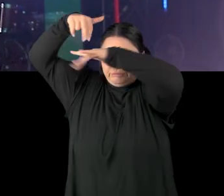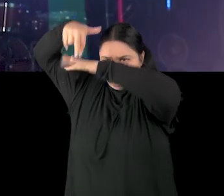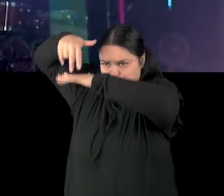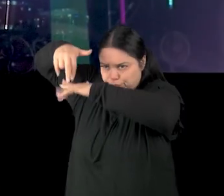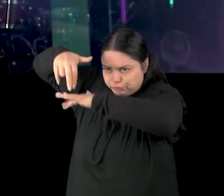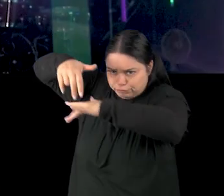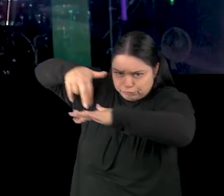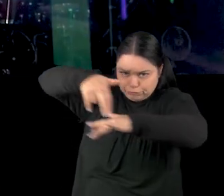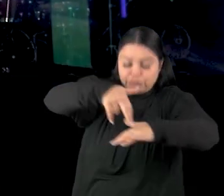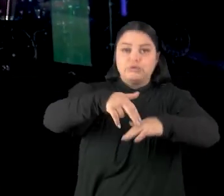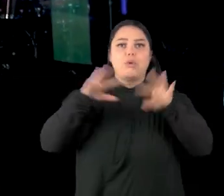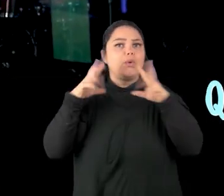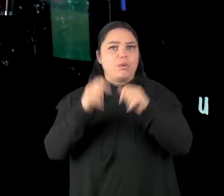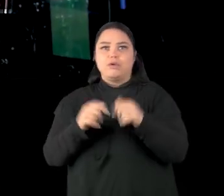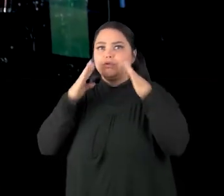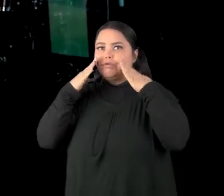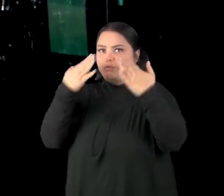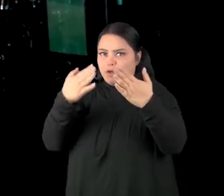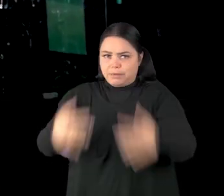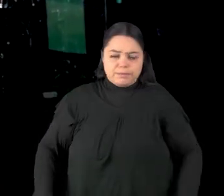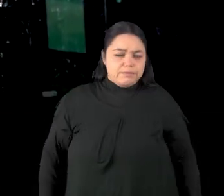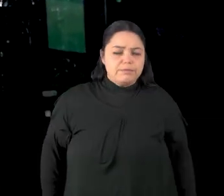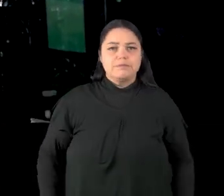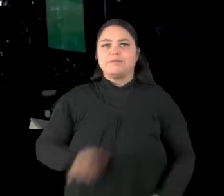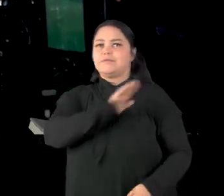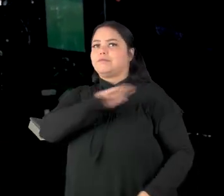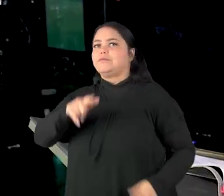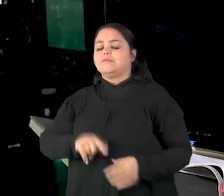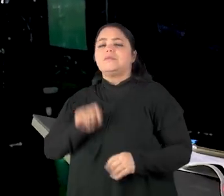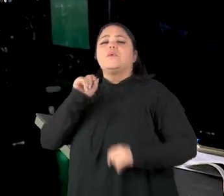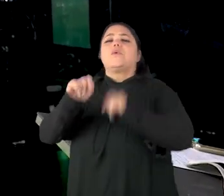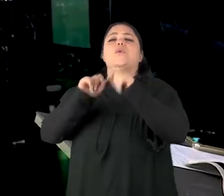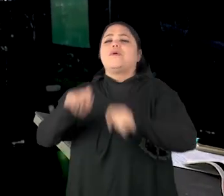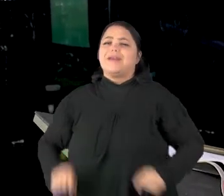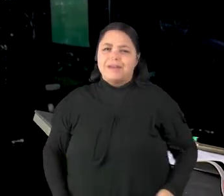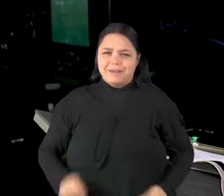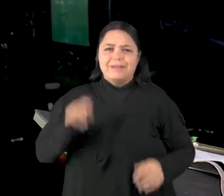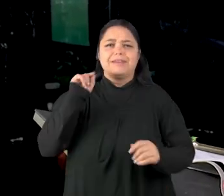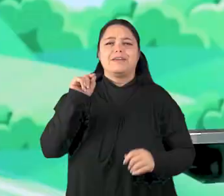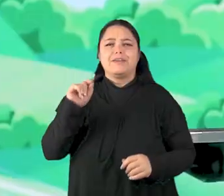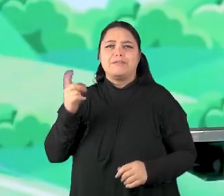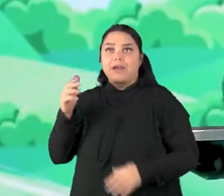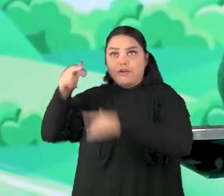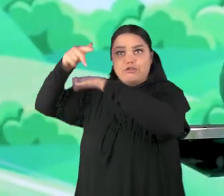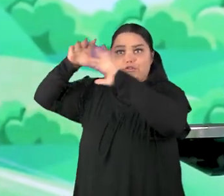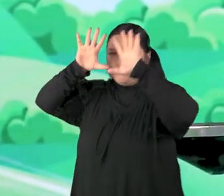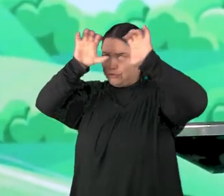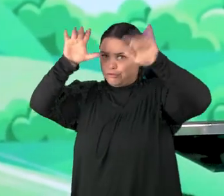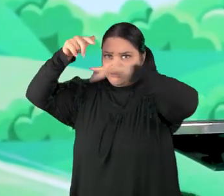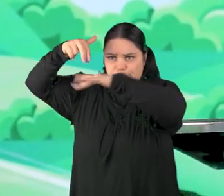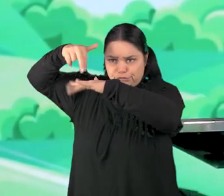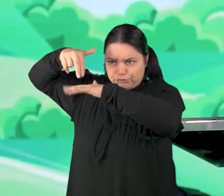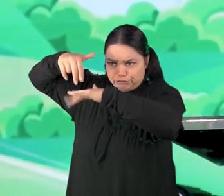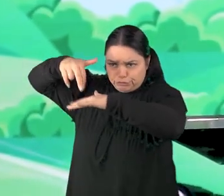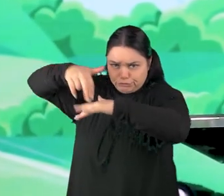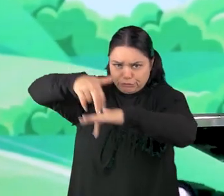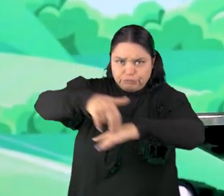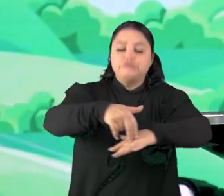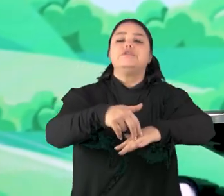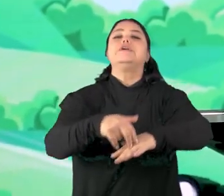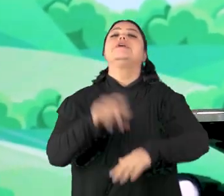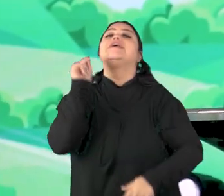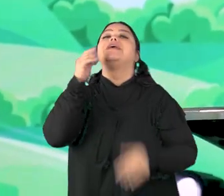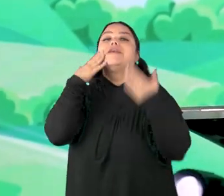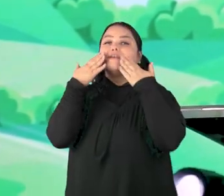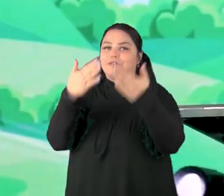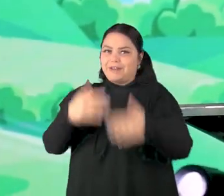nuvens e todo o olho o verá. Crianças, quem que vem com as nuvens e quem que vai ver isso